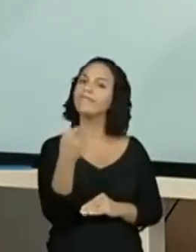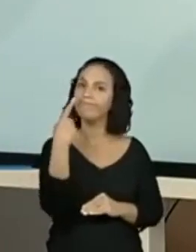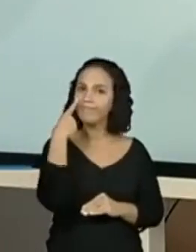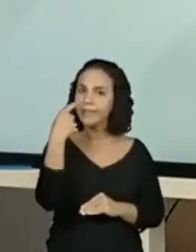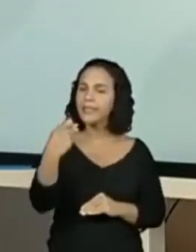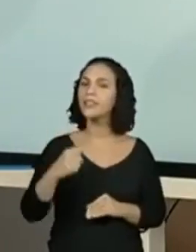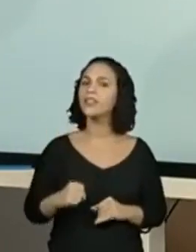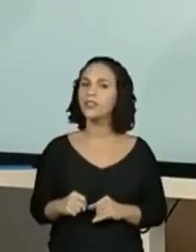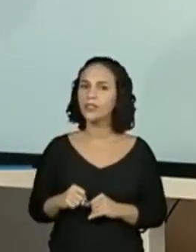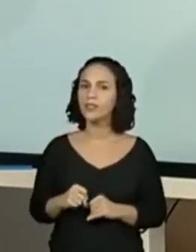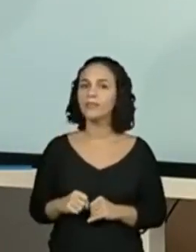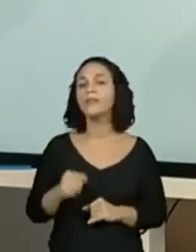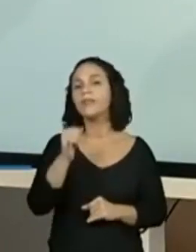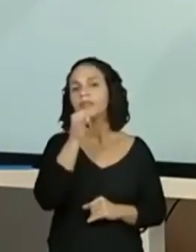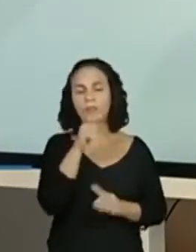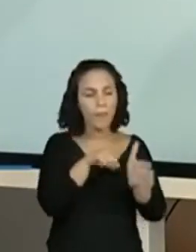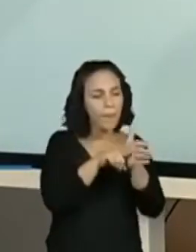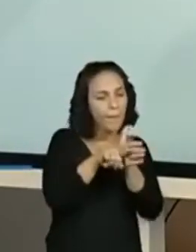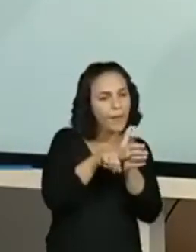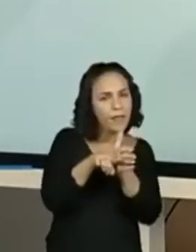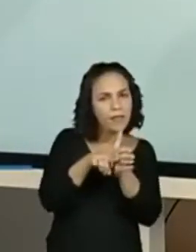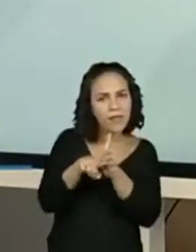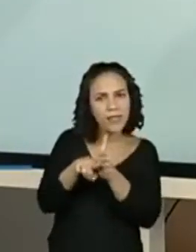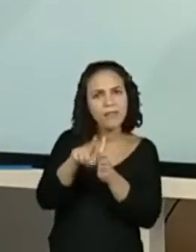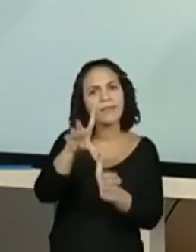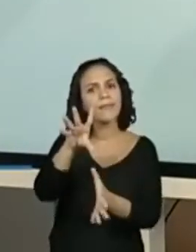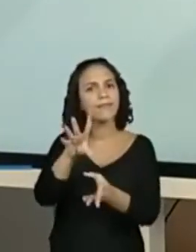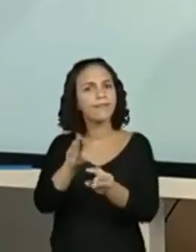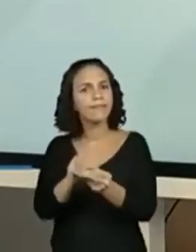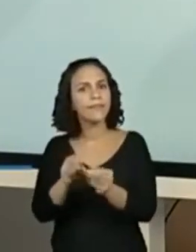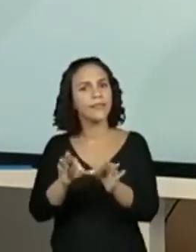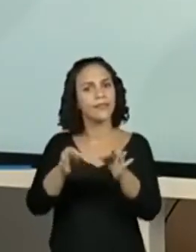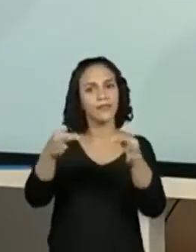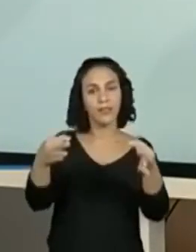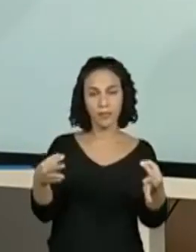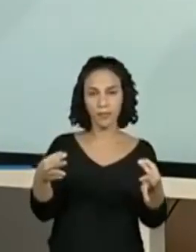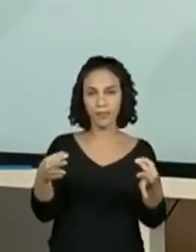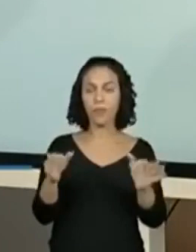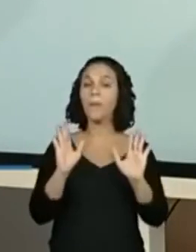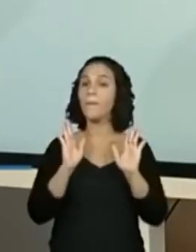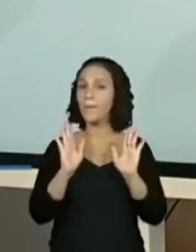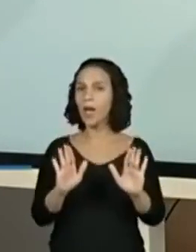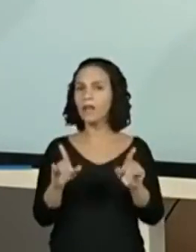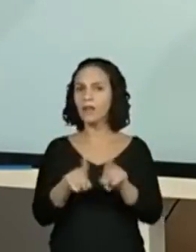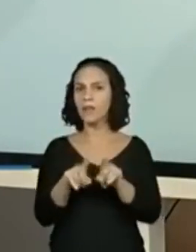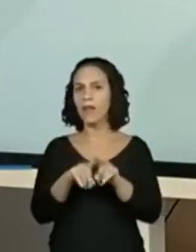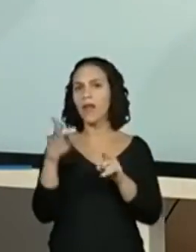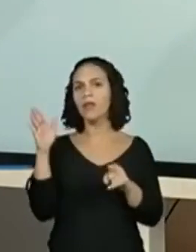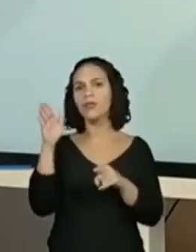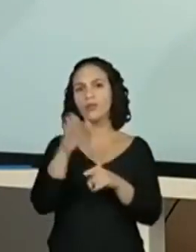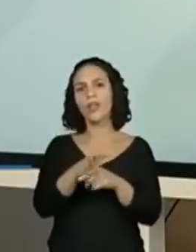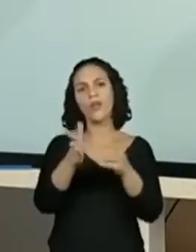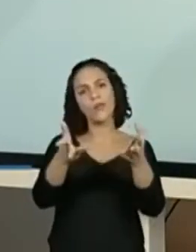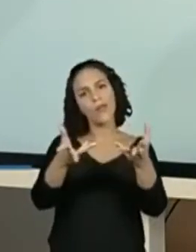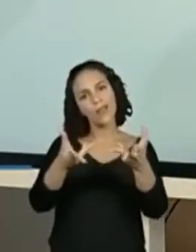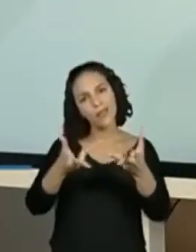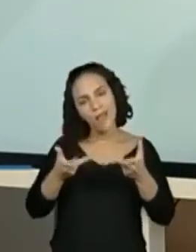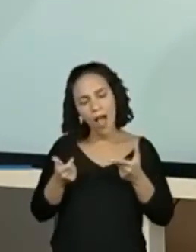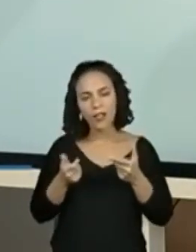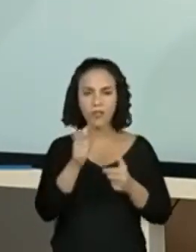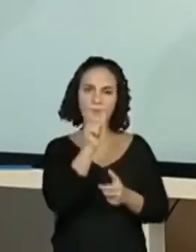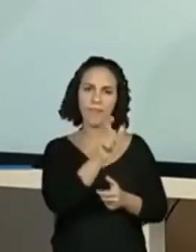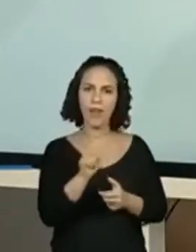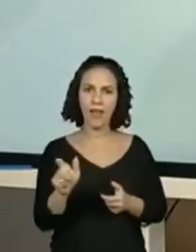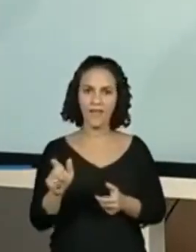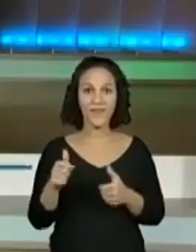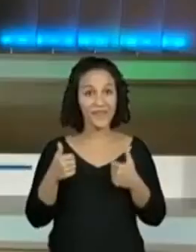Para vocês conhecerem pesquisas de forma simplificada, mas, ao mesmo tempo, sem perder a qualidade de uma pesquisa científica.